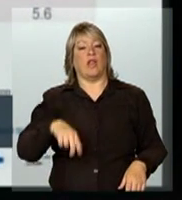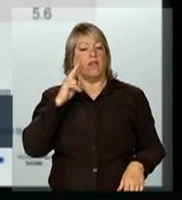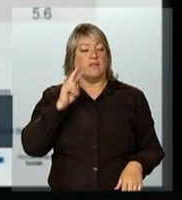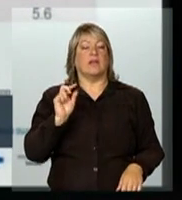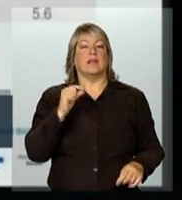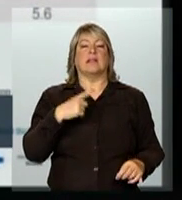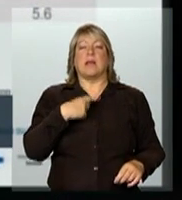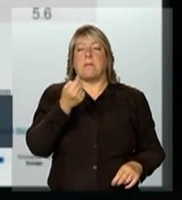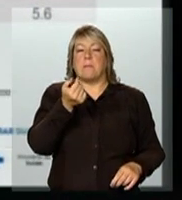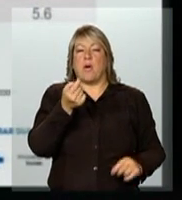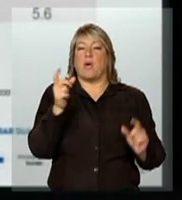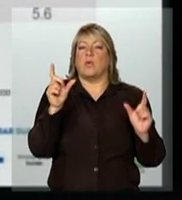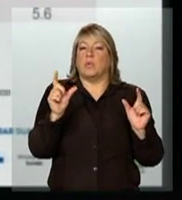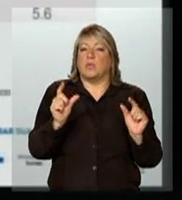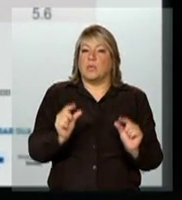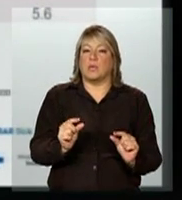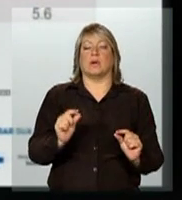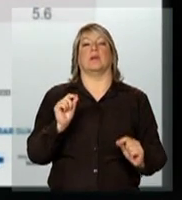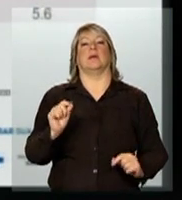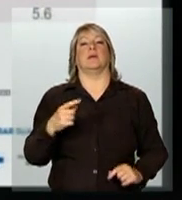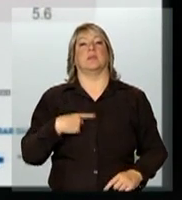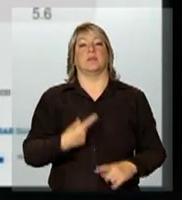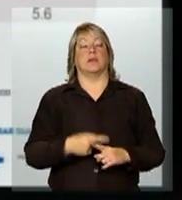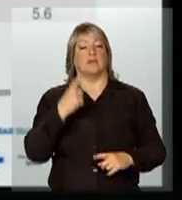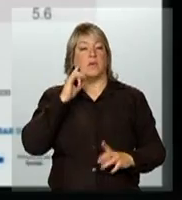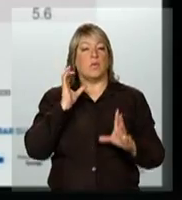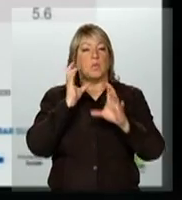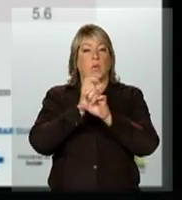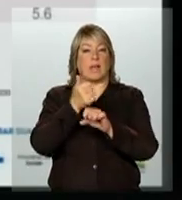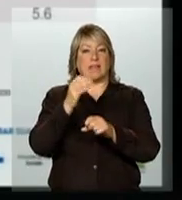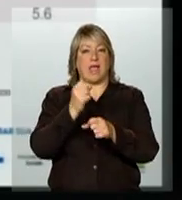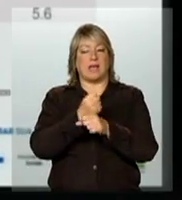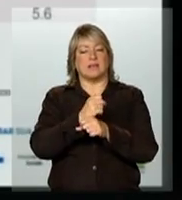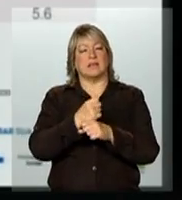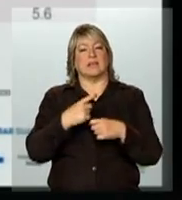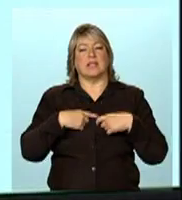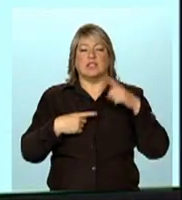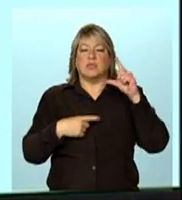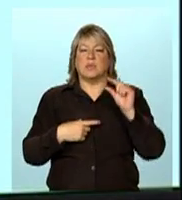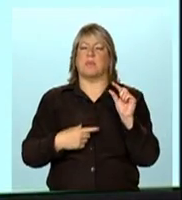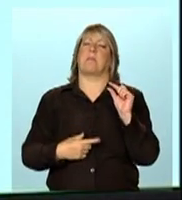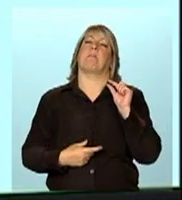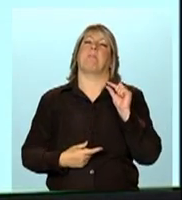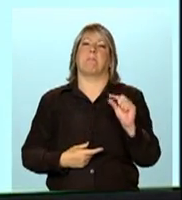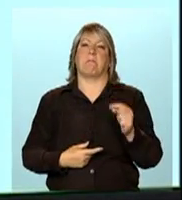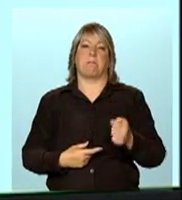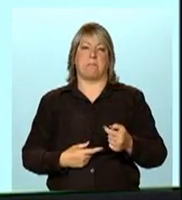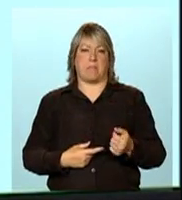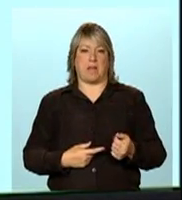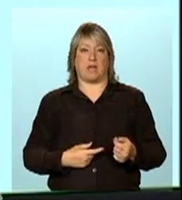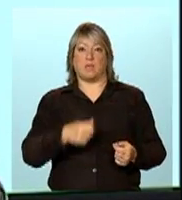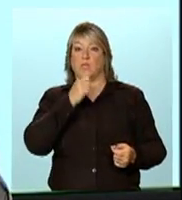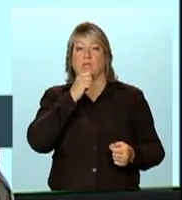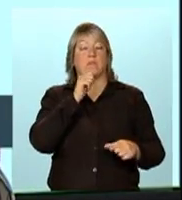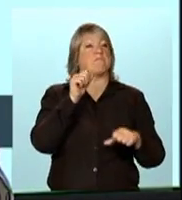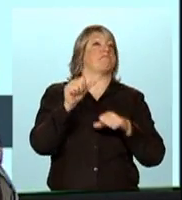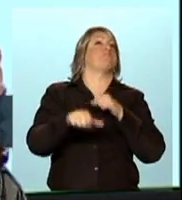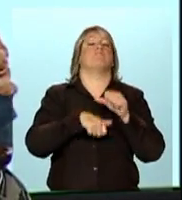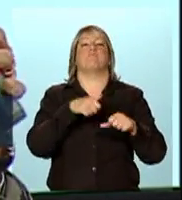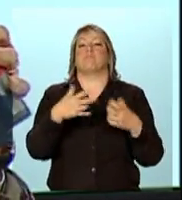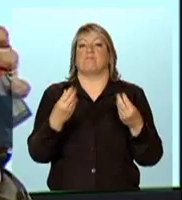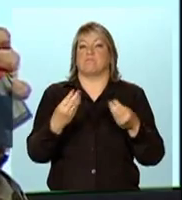redução, se a gente tomar ao longo da década é uma redução pequena, maior também, não tem mudanças de